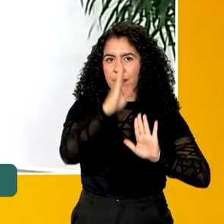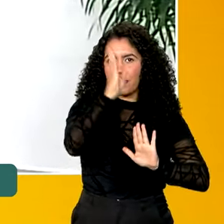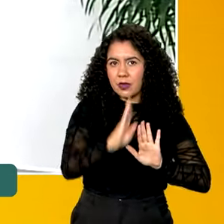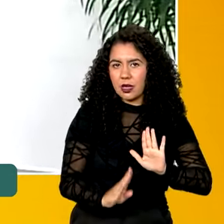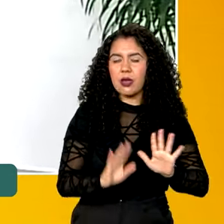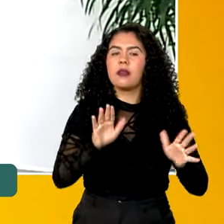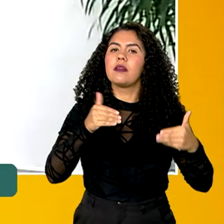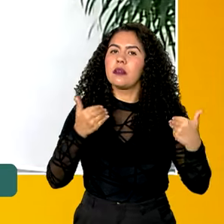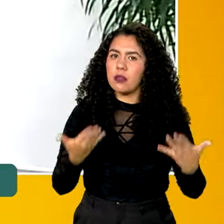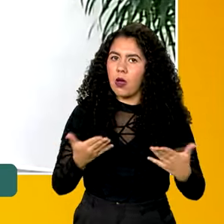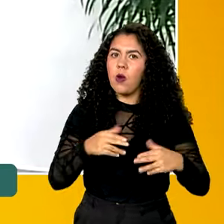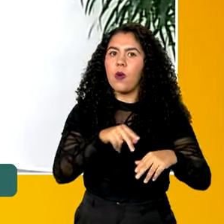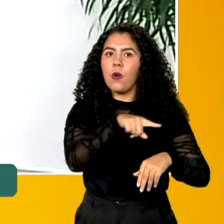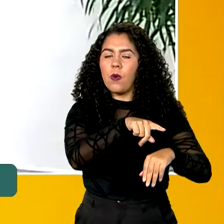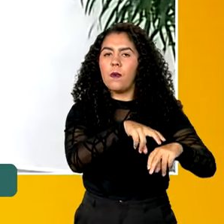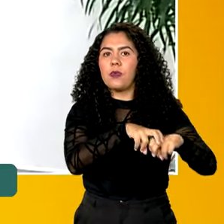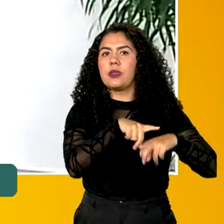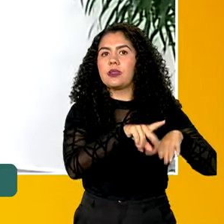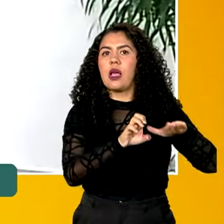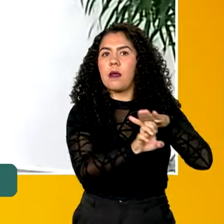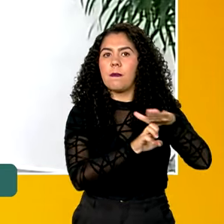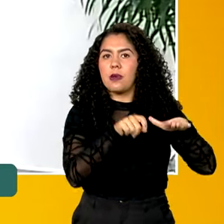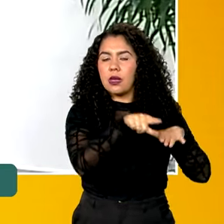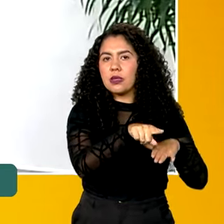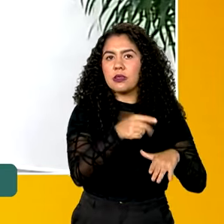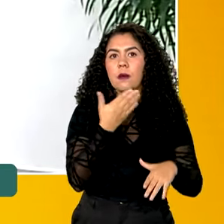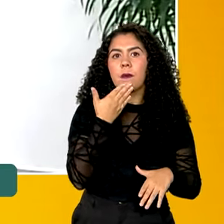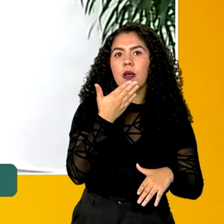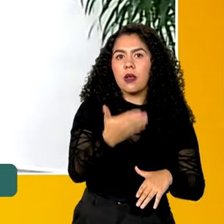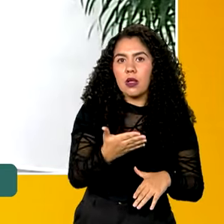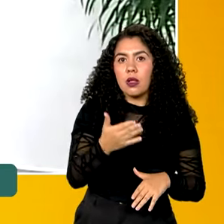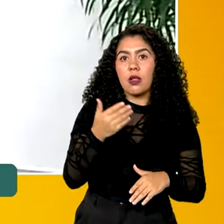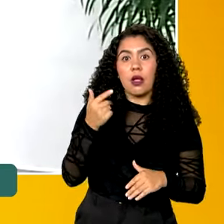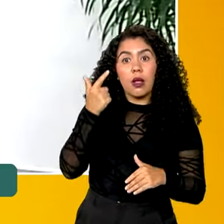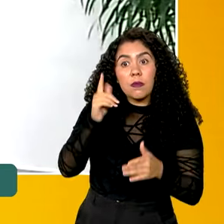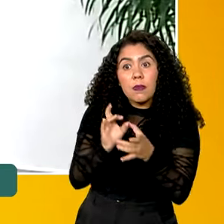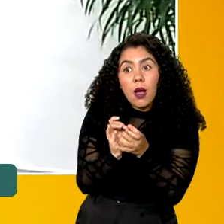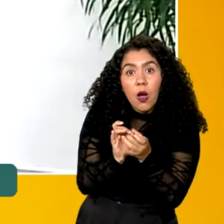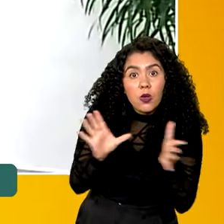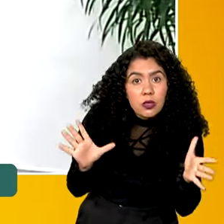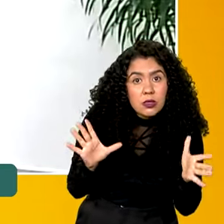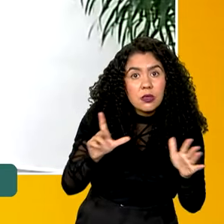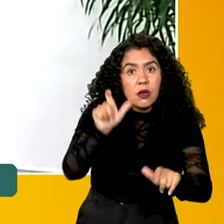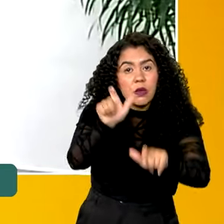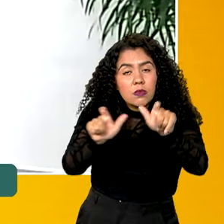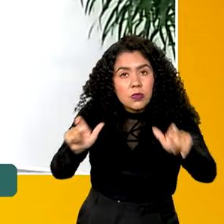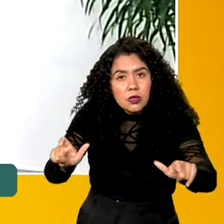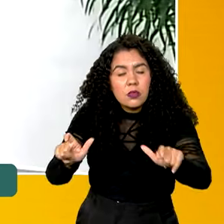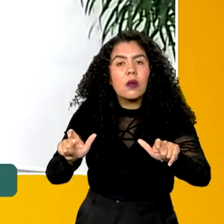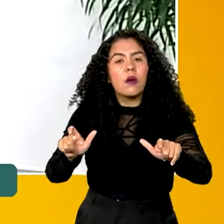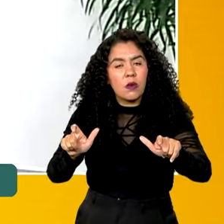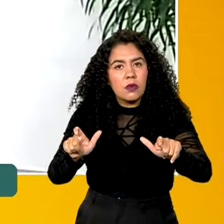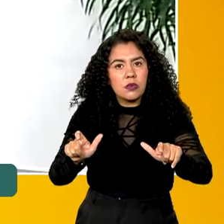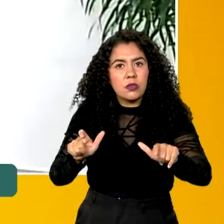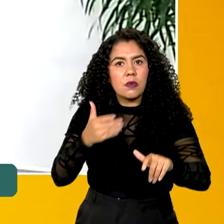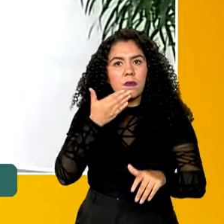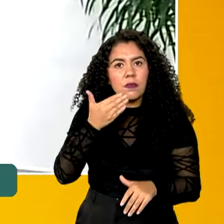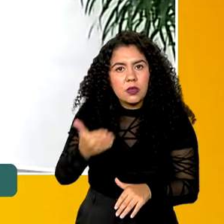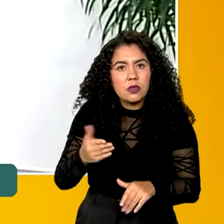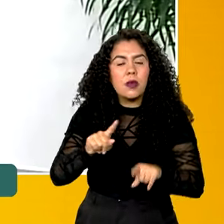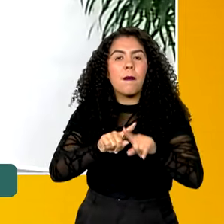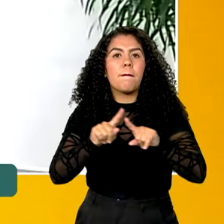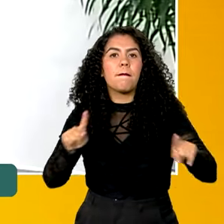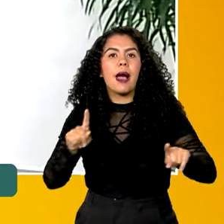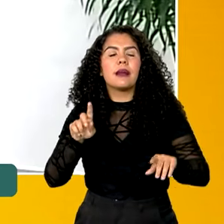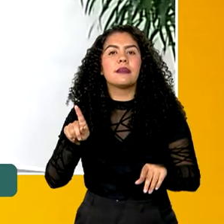lugar, a empresa optou não por solicitar o consentimento dos usuários, mas por estabelecer um modelo de opt-out, ou